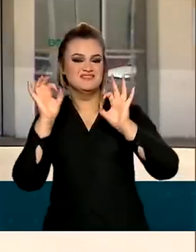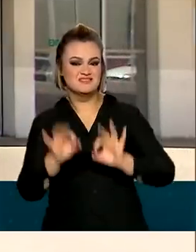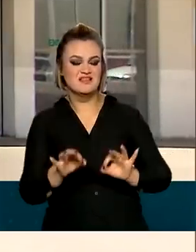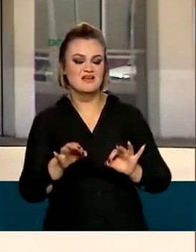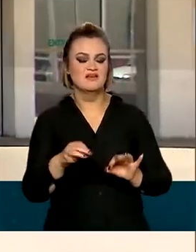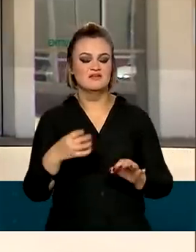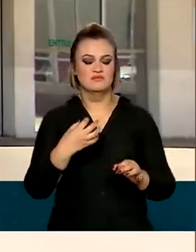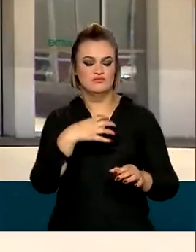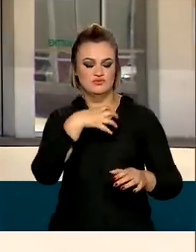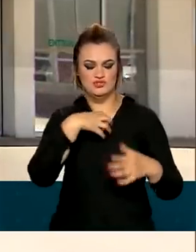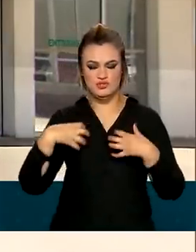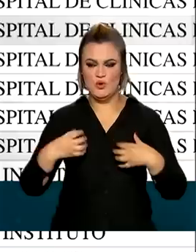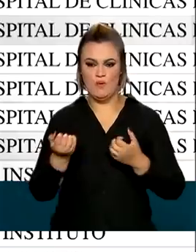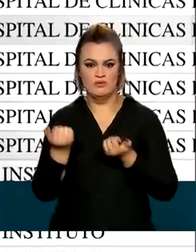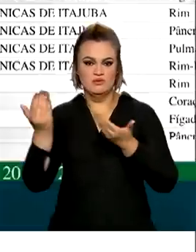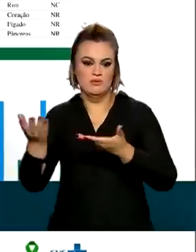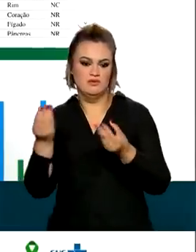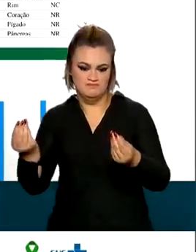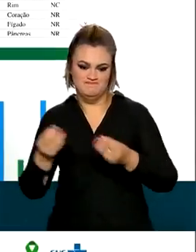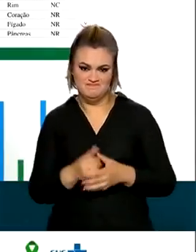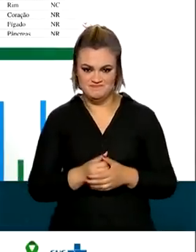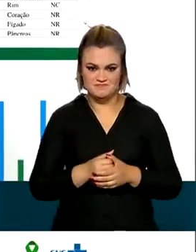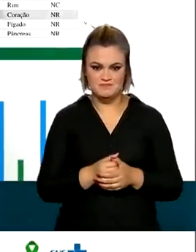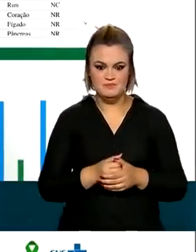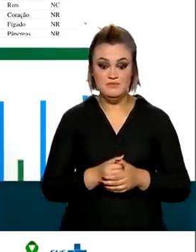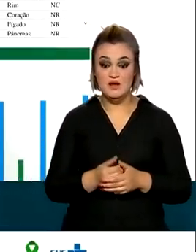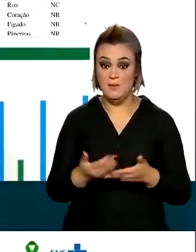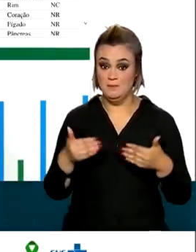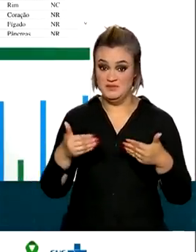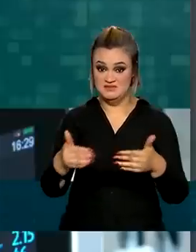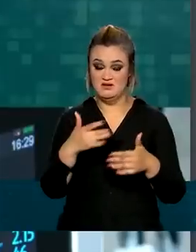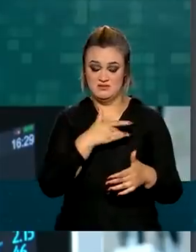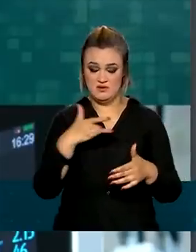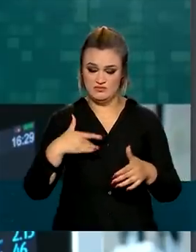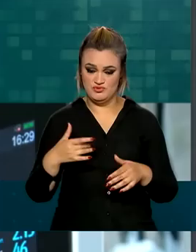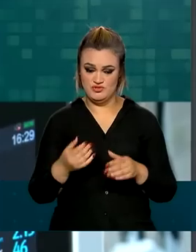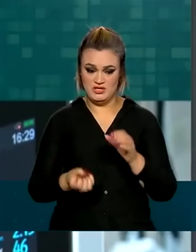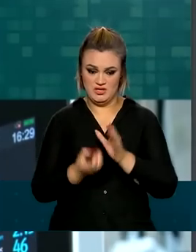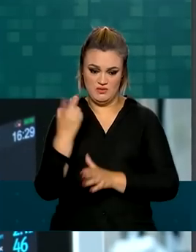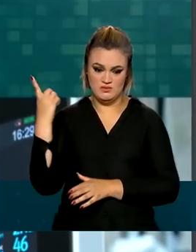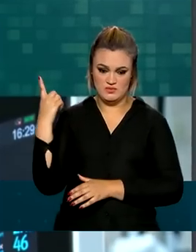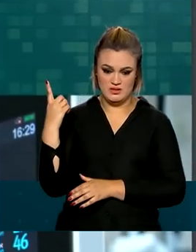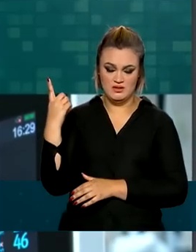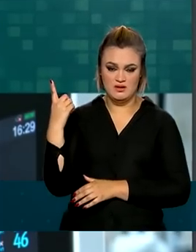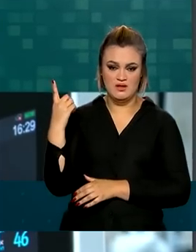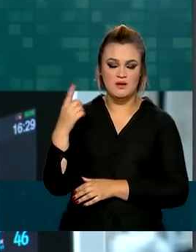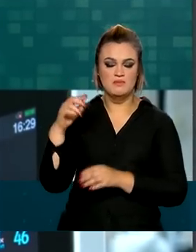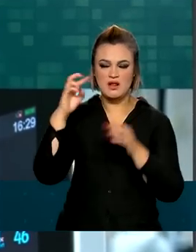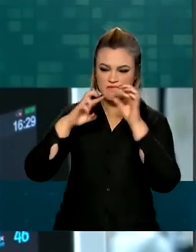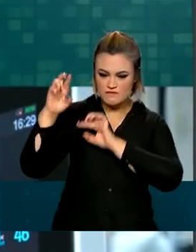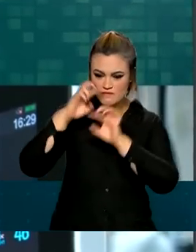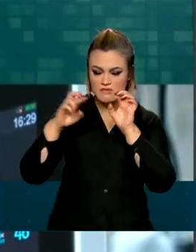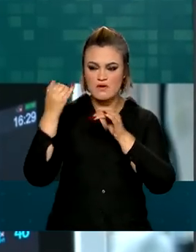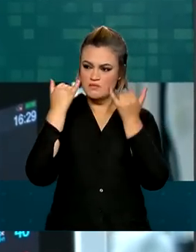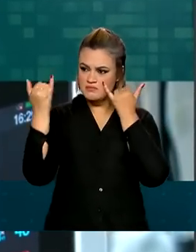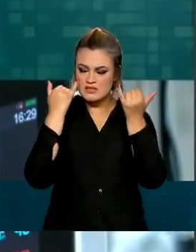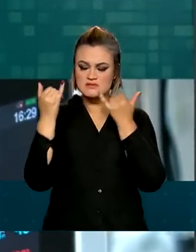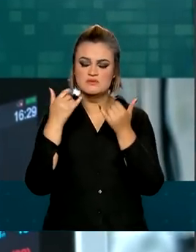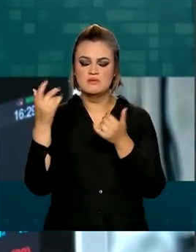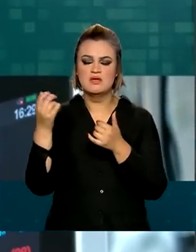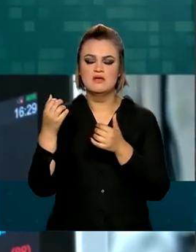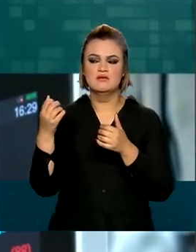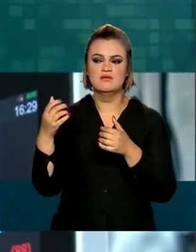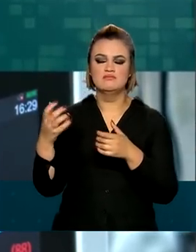dos órgãos e tecidos. O Ministério da Saúde lançou uma ferramenta para o monitoramento de dados sobre o número de